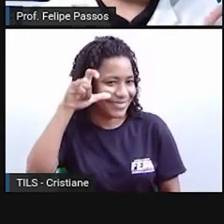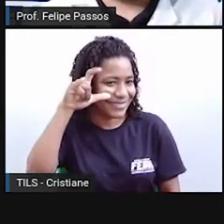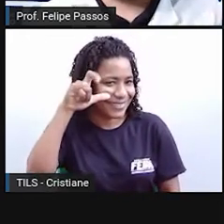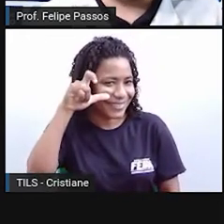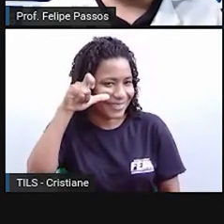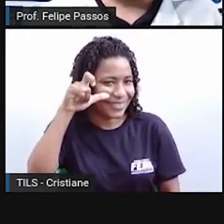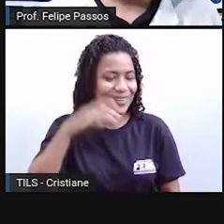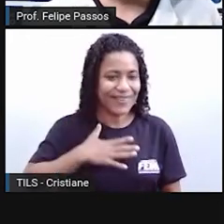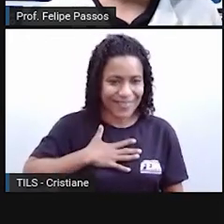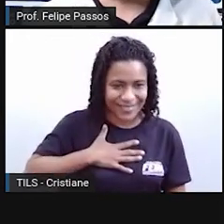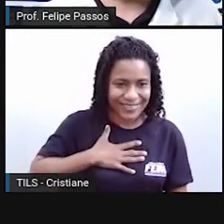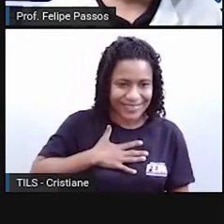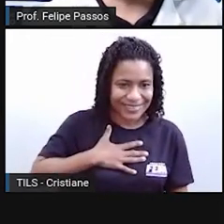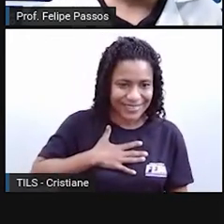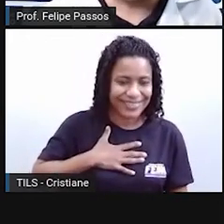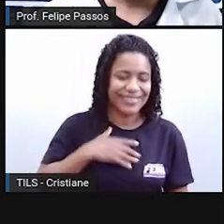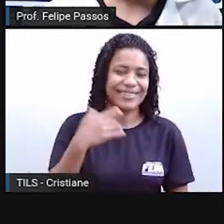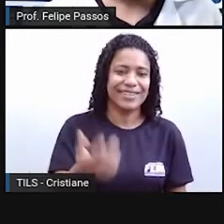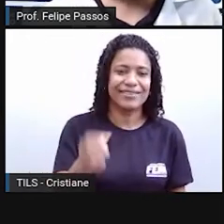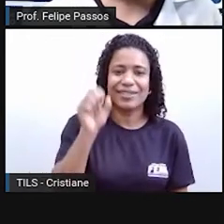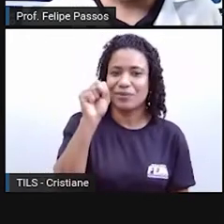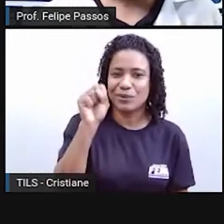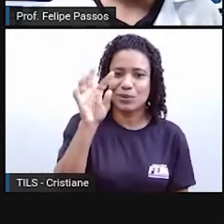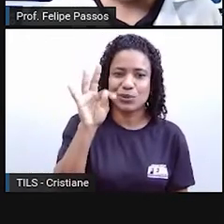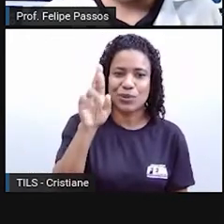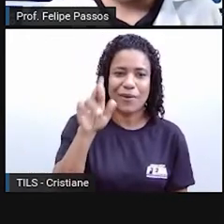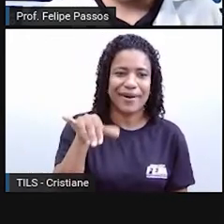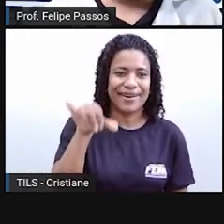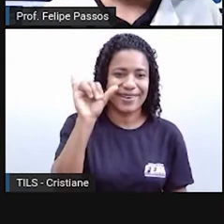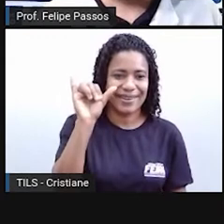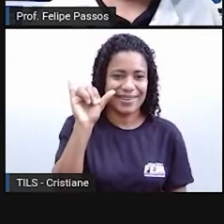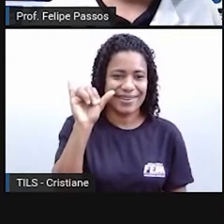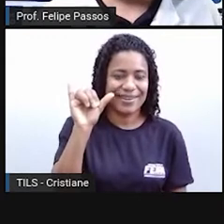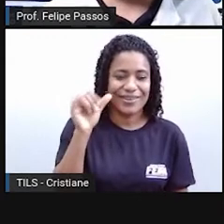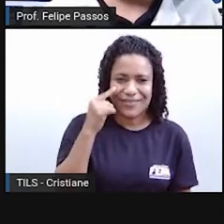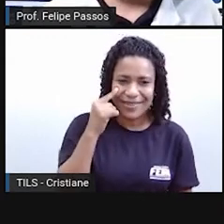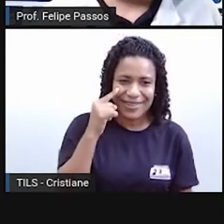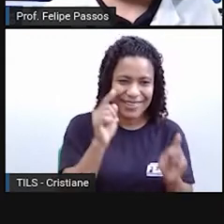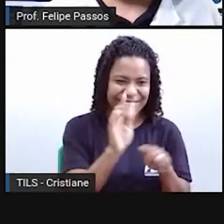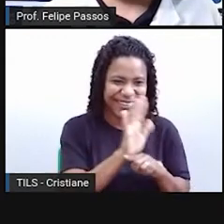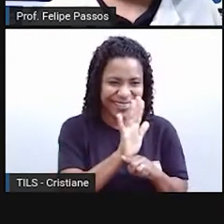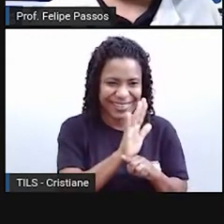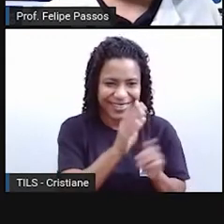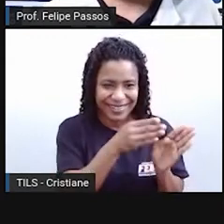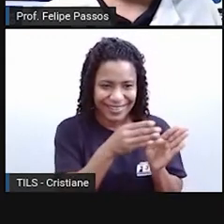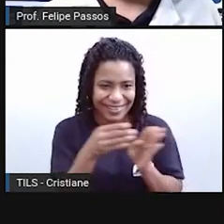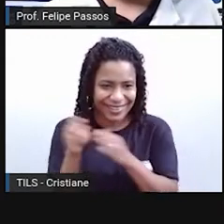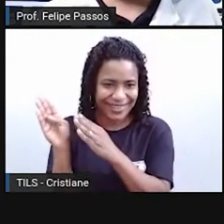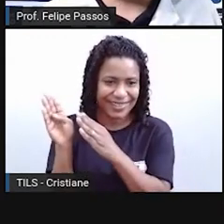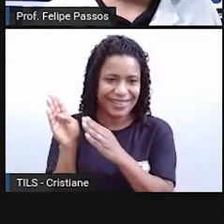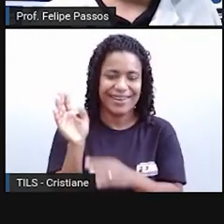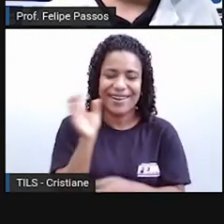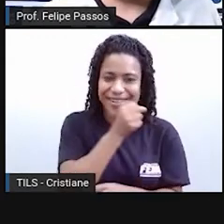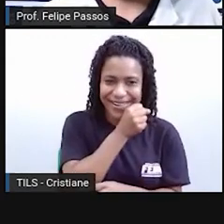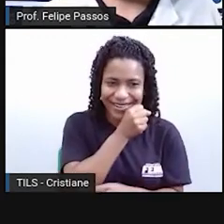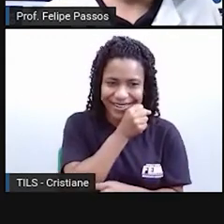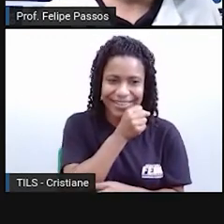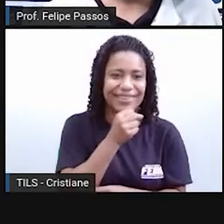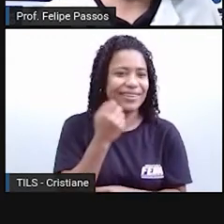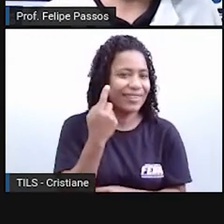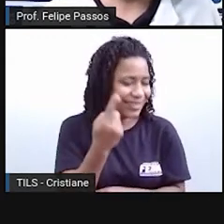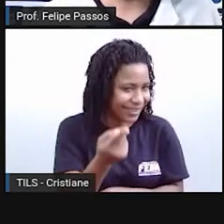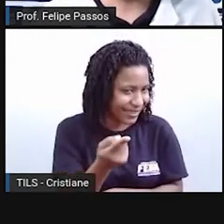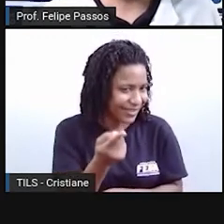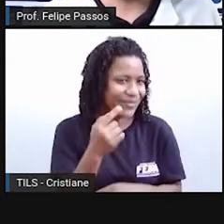A gente vê aqueles vídeos curtinhos que somem com 24 horas, né? Então, story é uma palavra do inglês e a gente